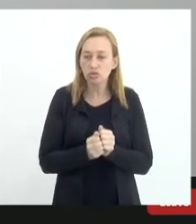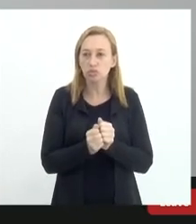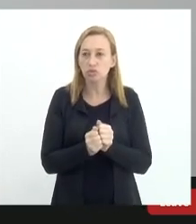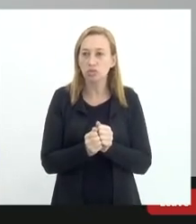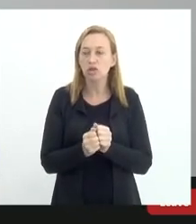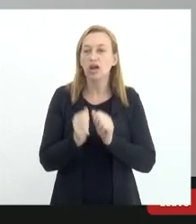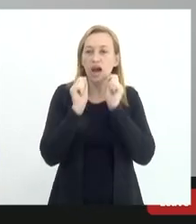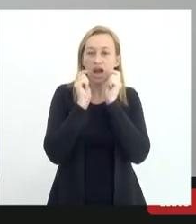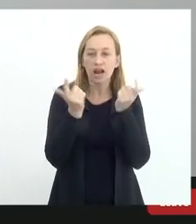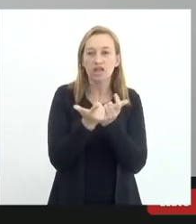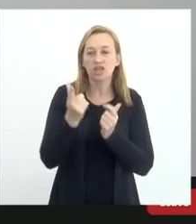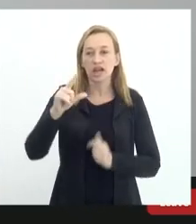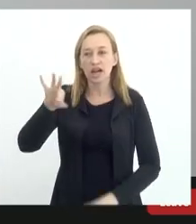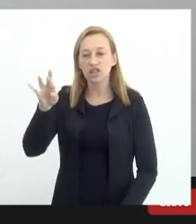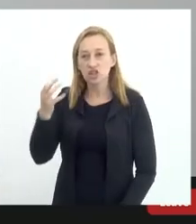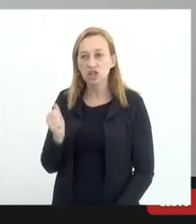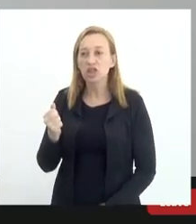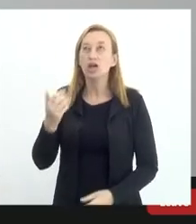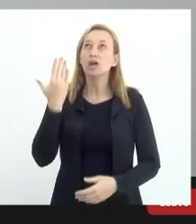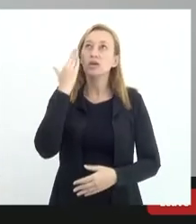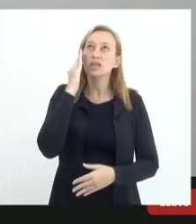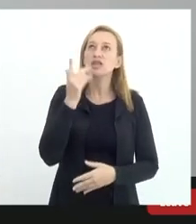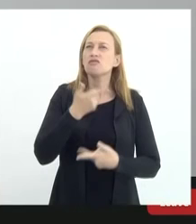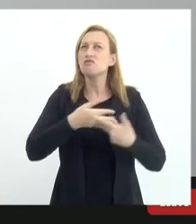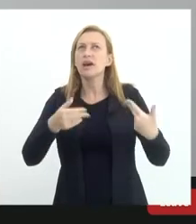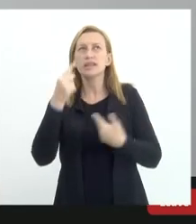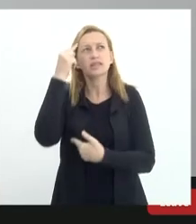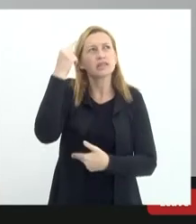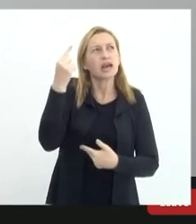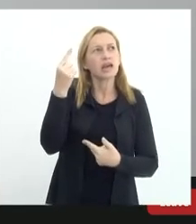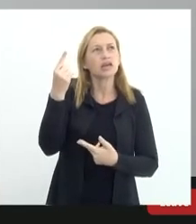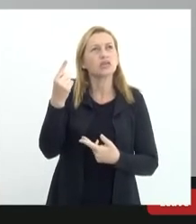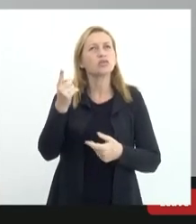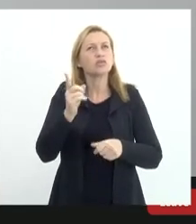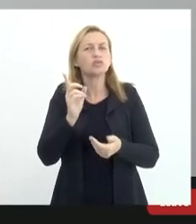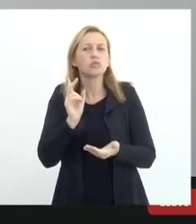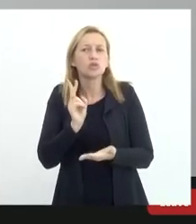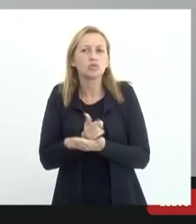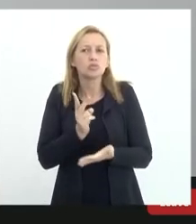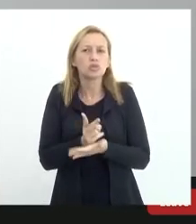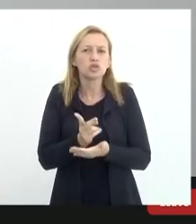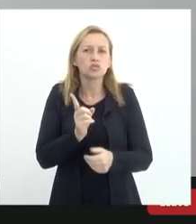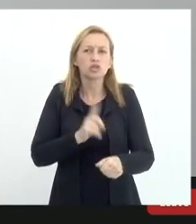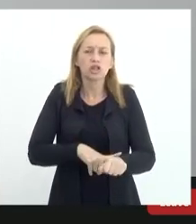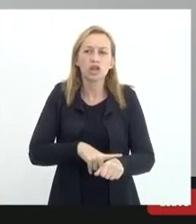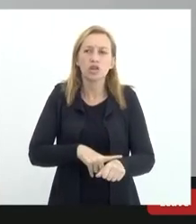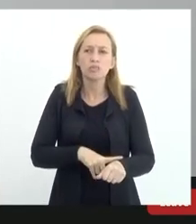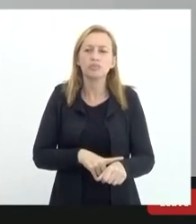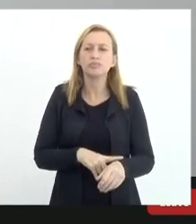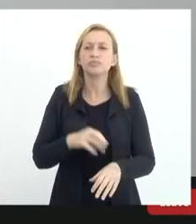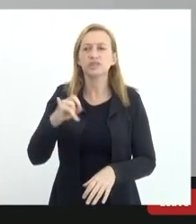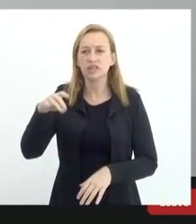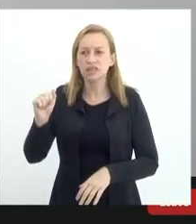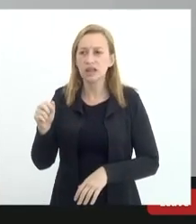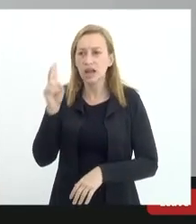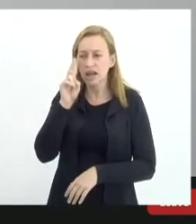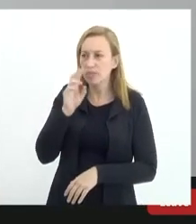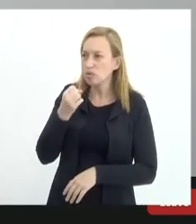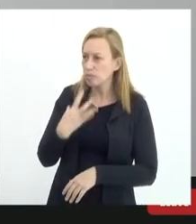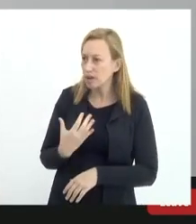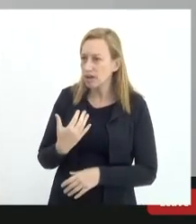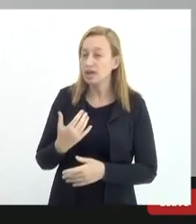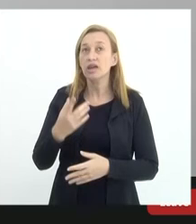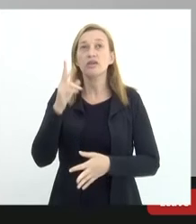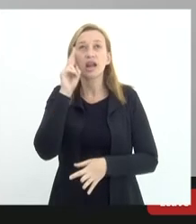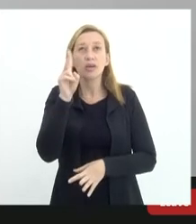e aí eu entendo são muitas ideias ao mesmo tempo para a gente dar concretude a senhora tem toda a razão e fez lembrar até o Carlos